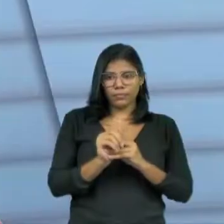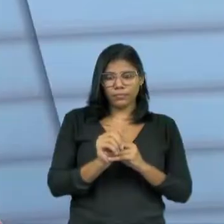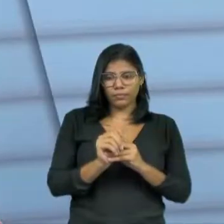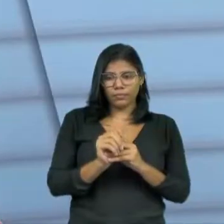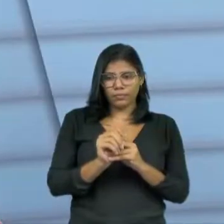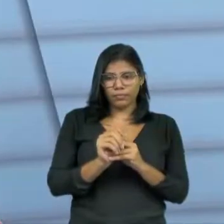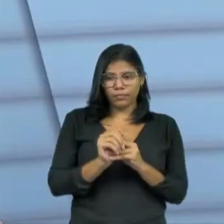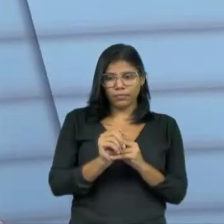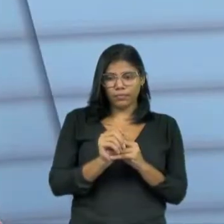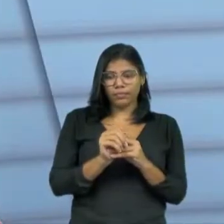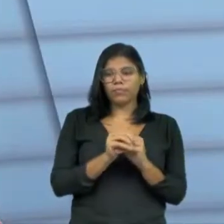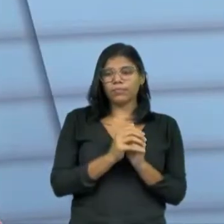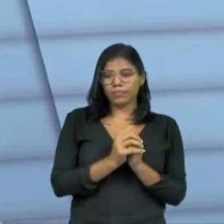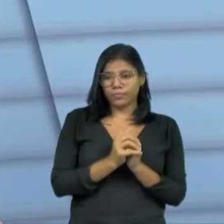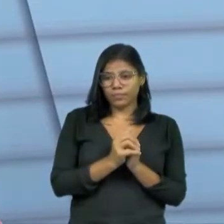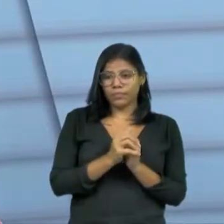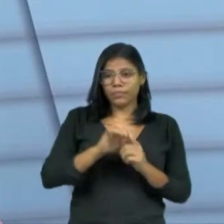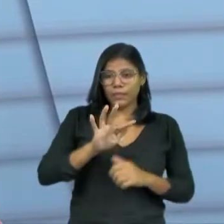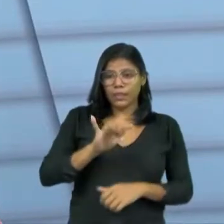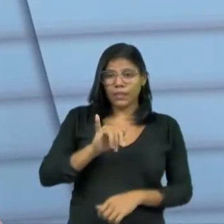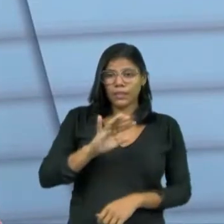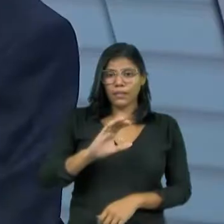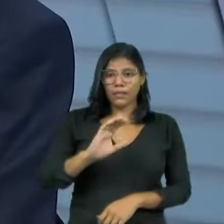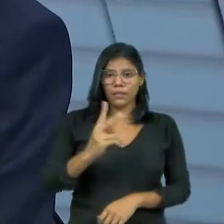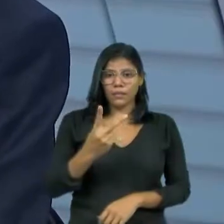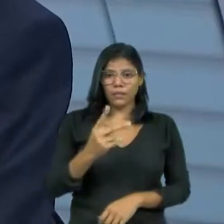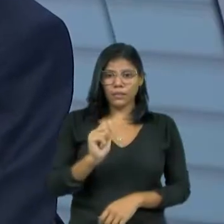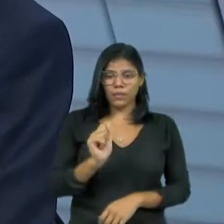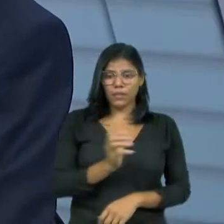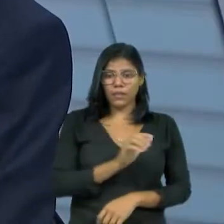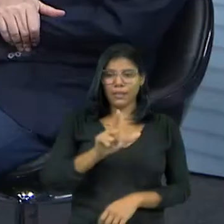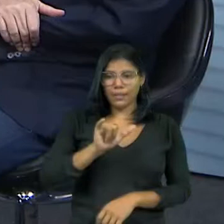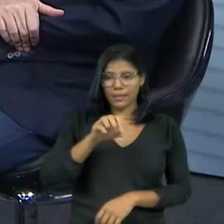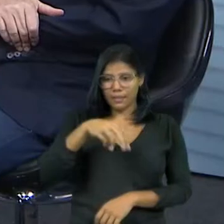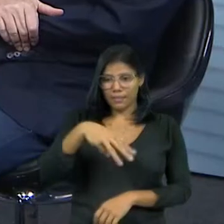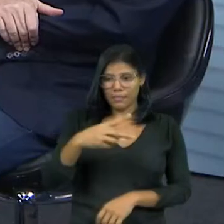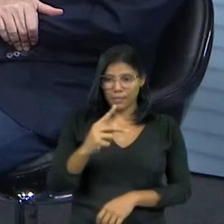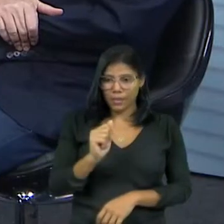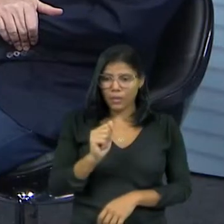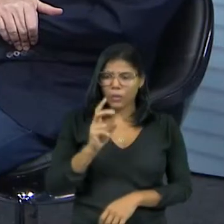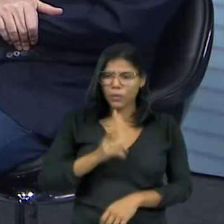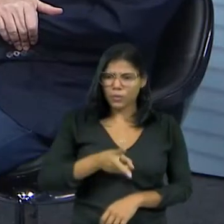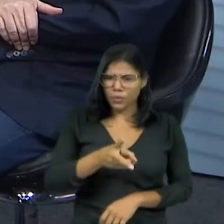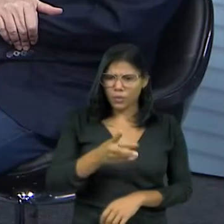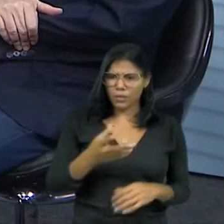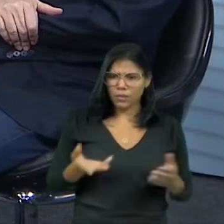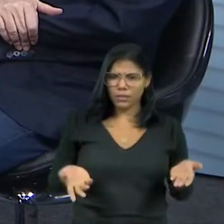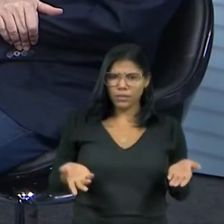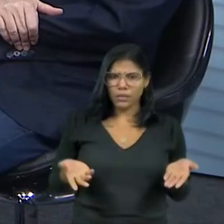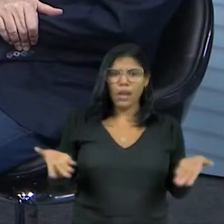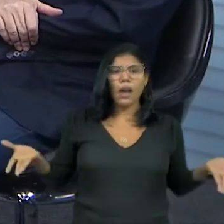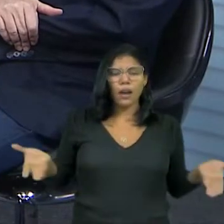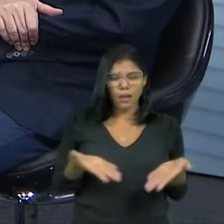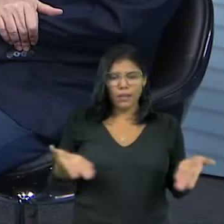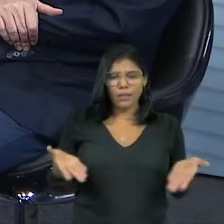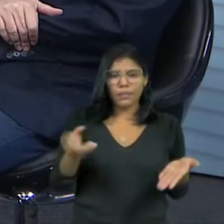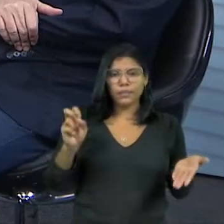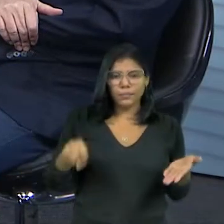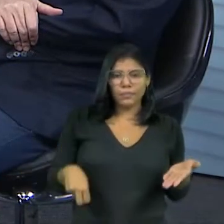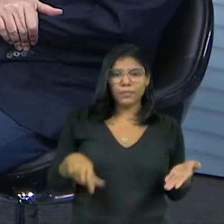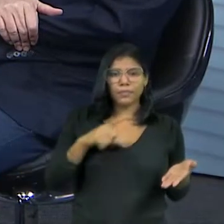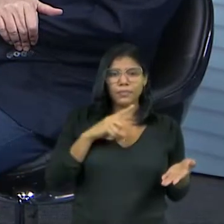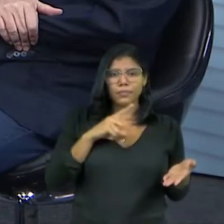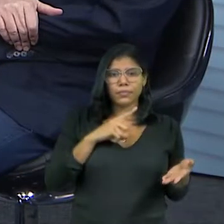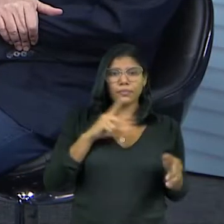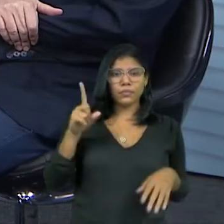Alencar. Doutora, a lei da ficha límpia já está valendo, tá? Sim, claro. Está valendo e mais do que nunca, né? A gente recebe lá